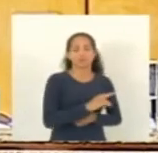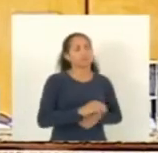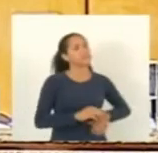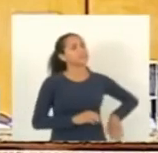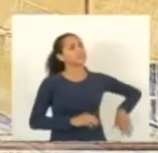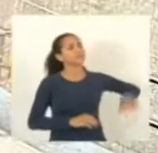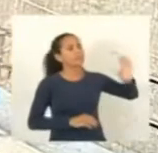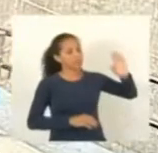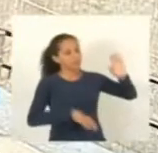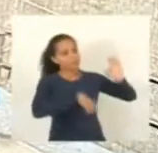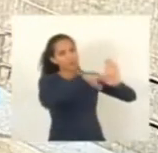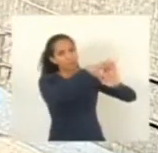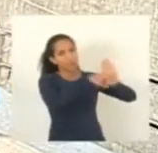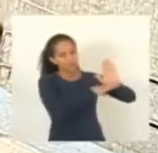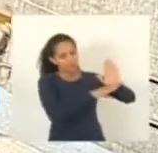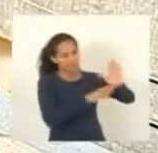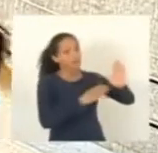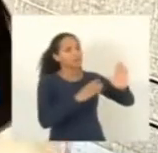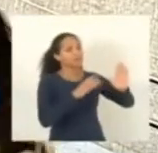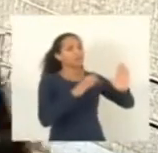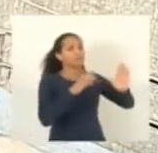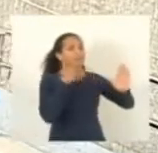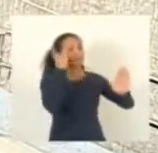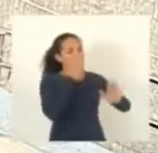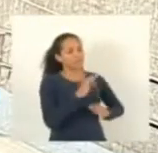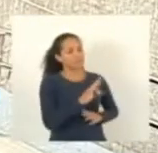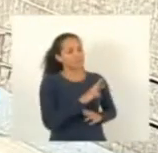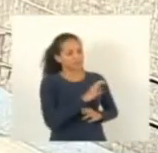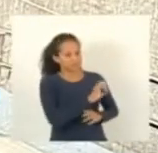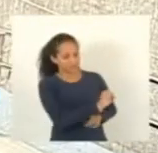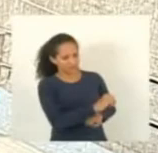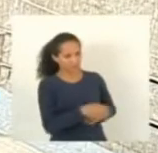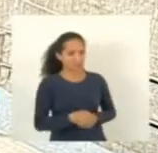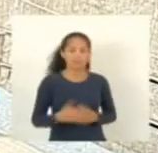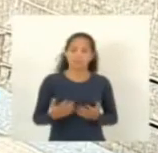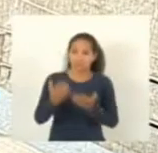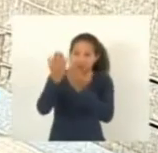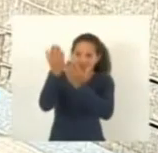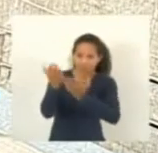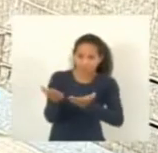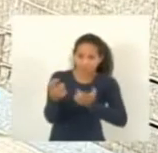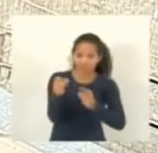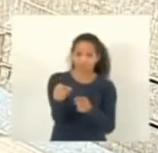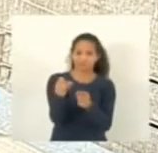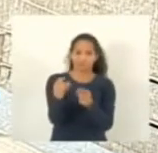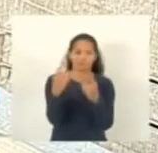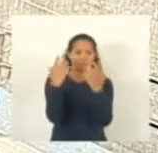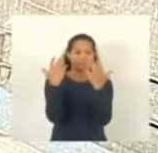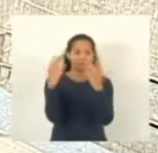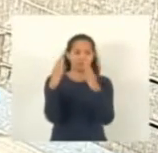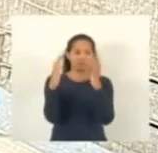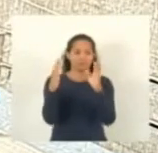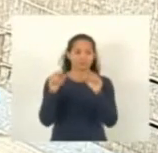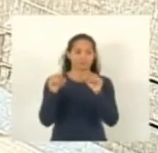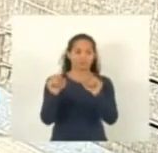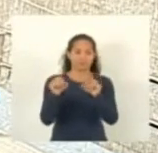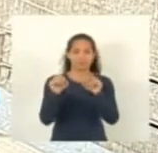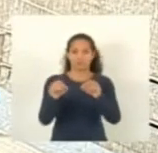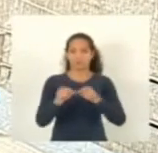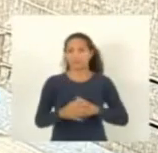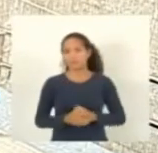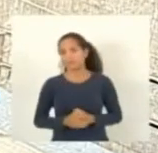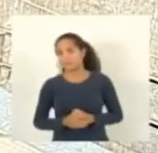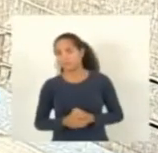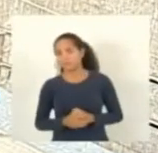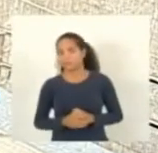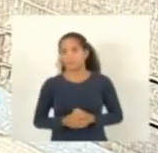Quero da mesma forma parabenizar a Vossa Excelência pelos dons. Quem pede contra a Constituição a Constituição